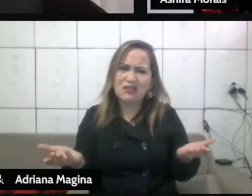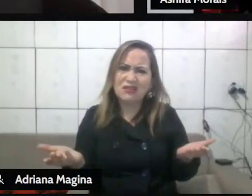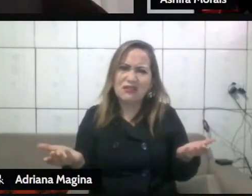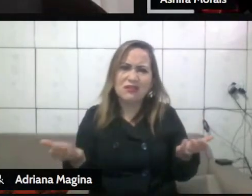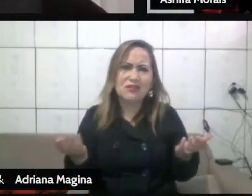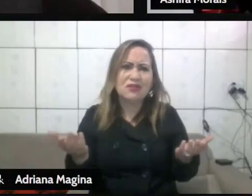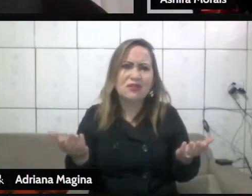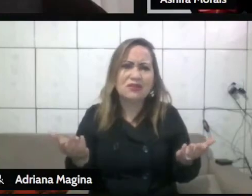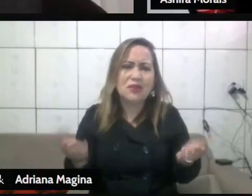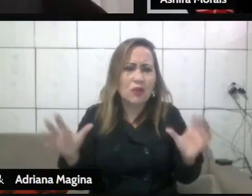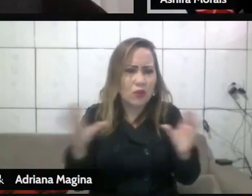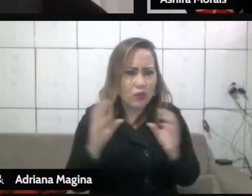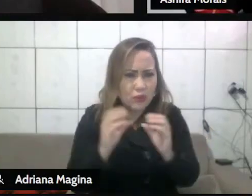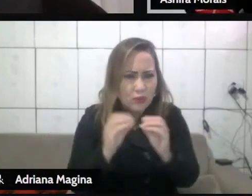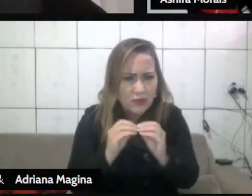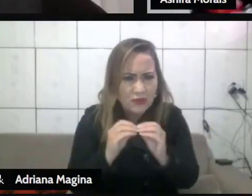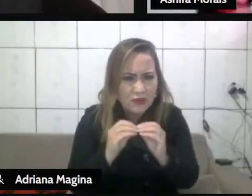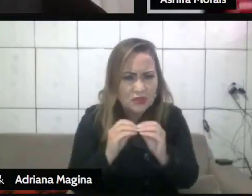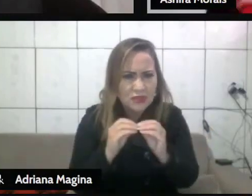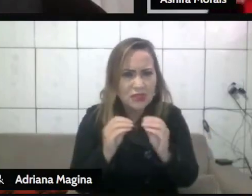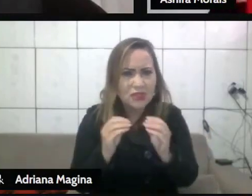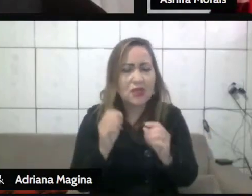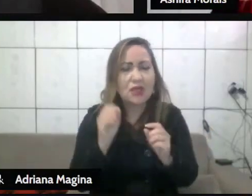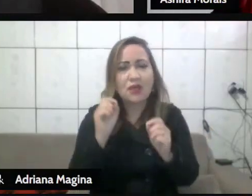E para fechar esse ciclo,